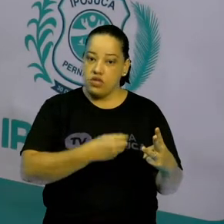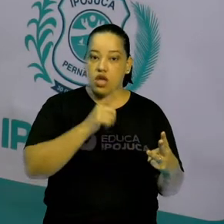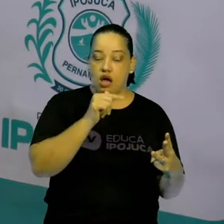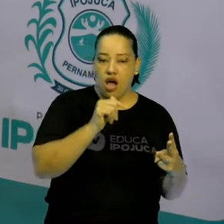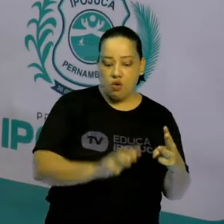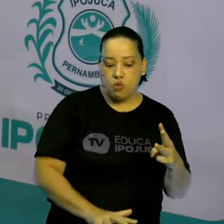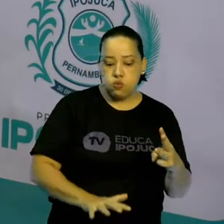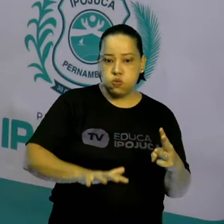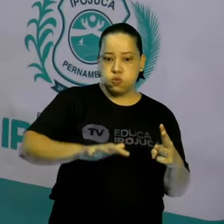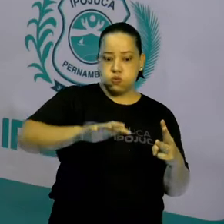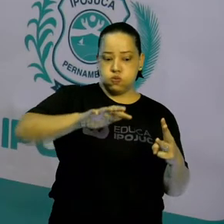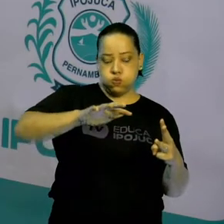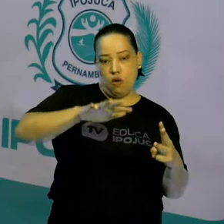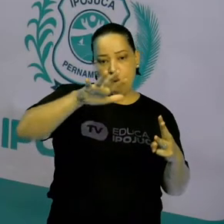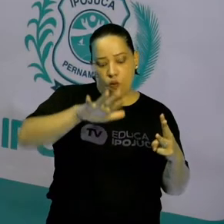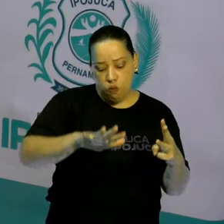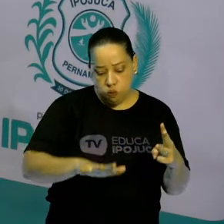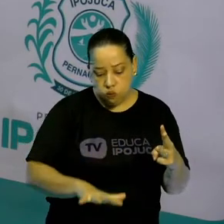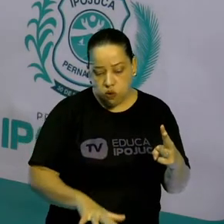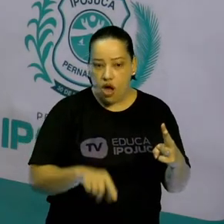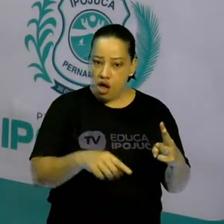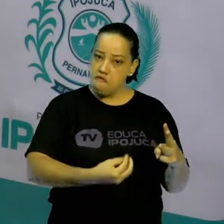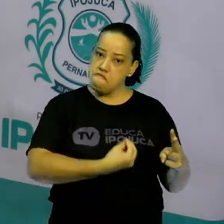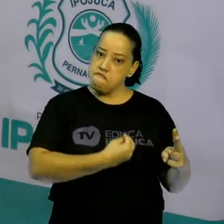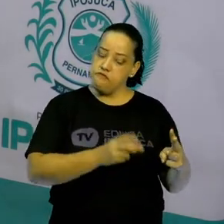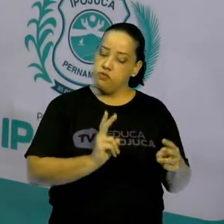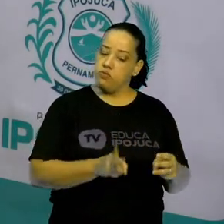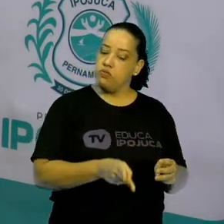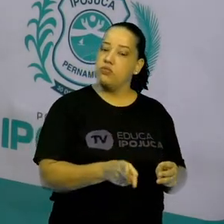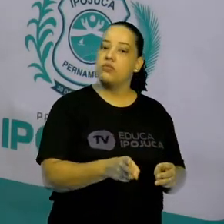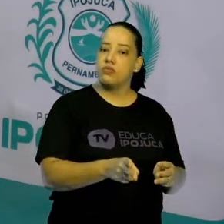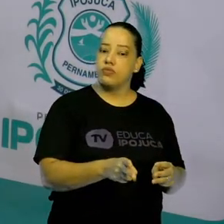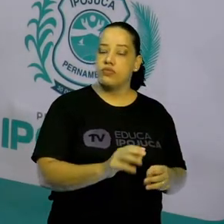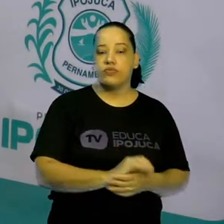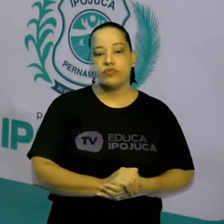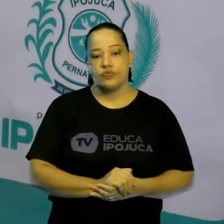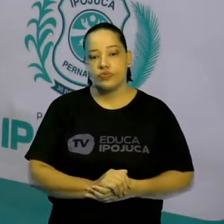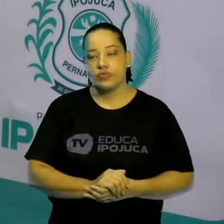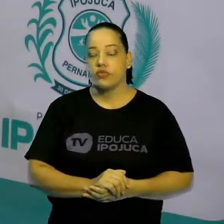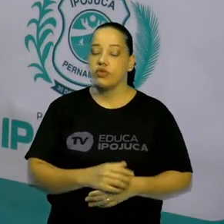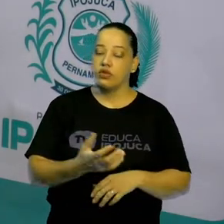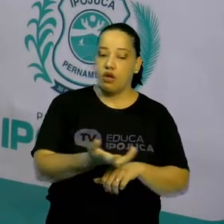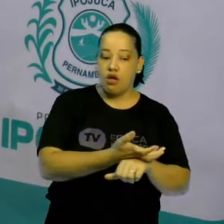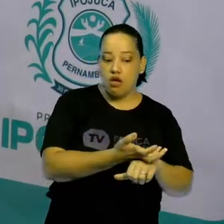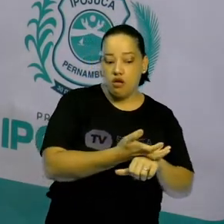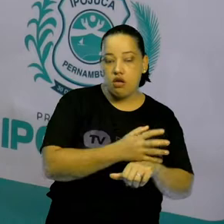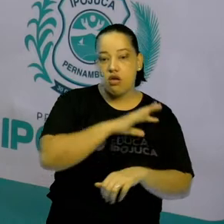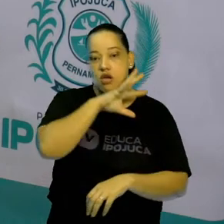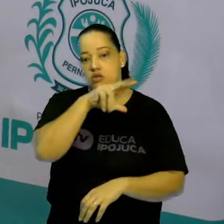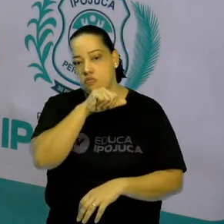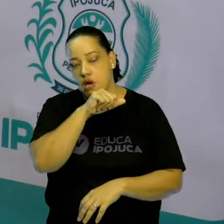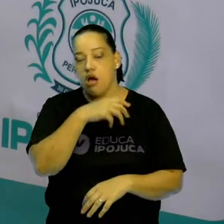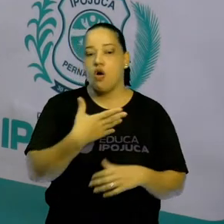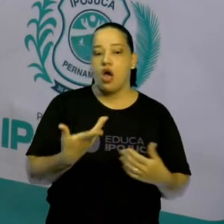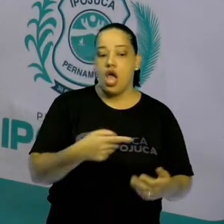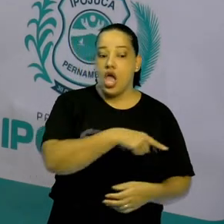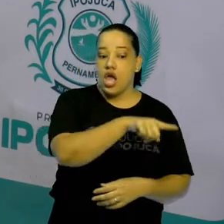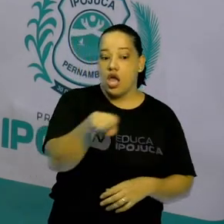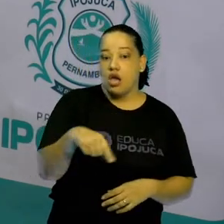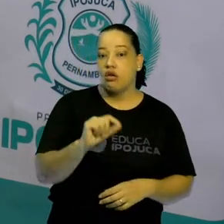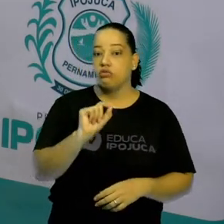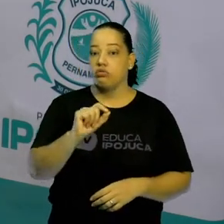secas dos locais que tem água. Certo? A fauna e a flora são extremamente